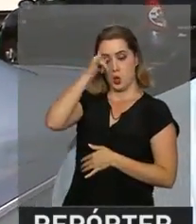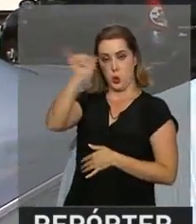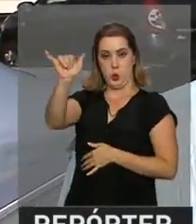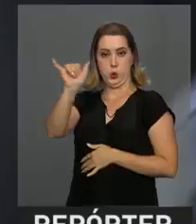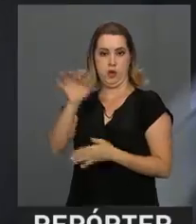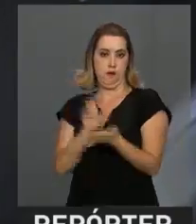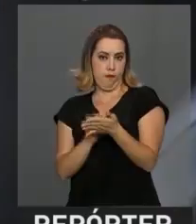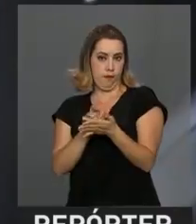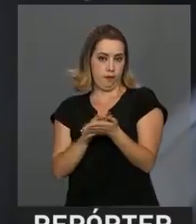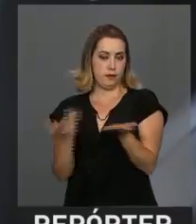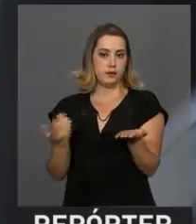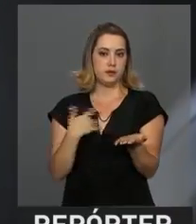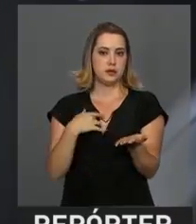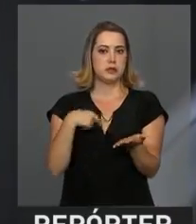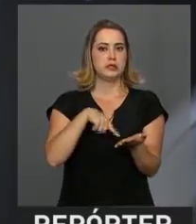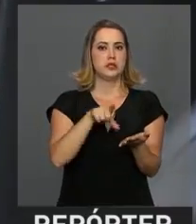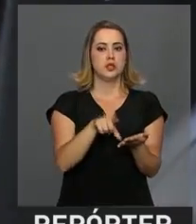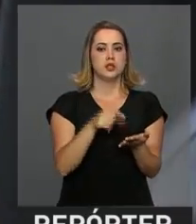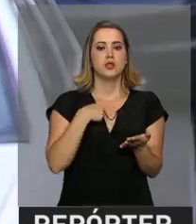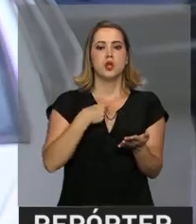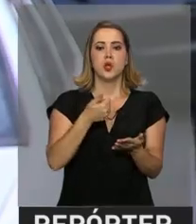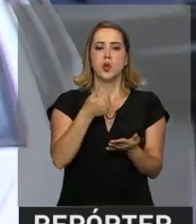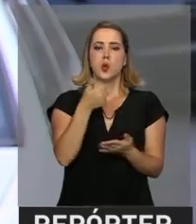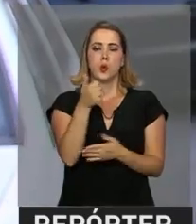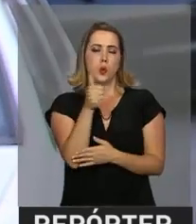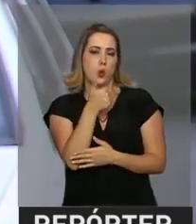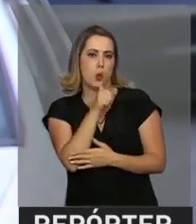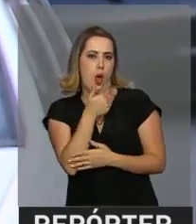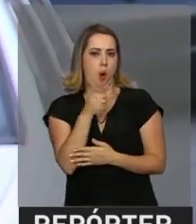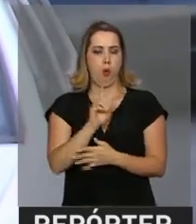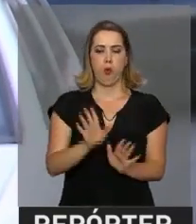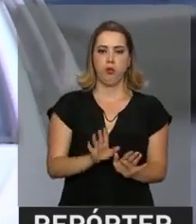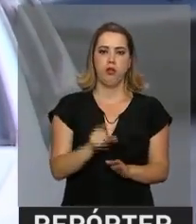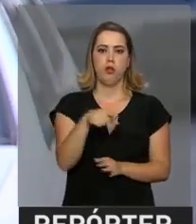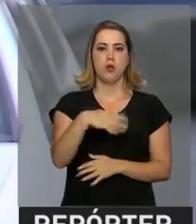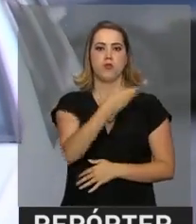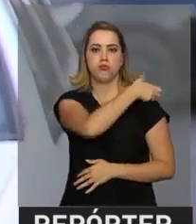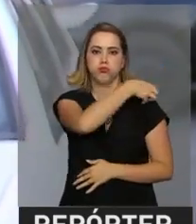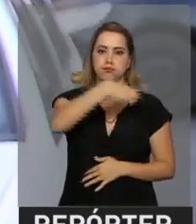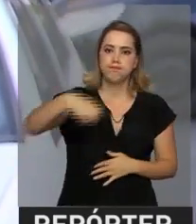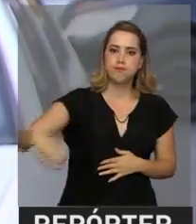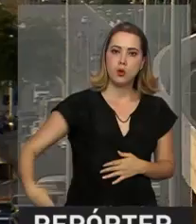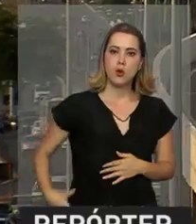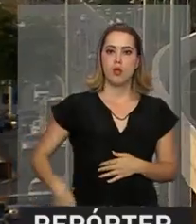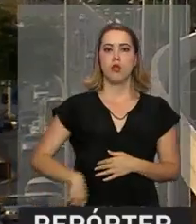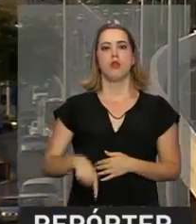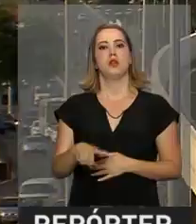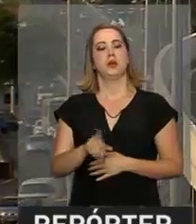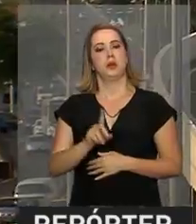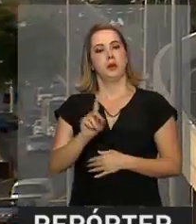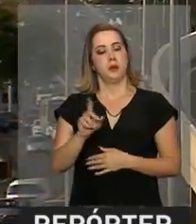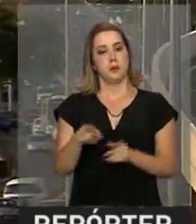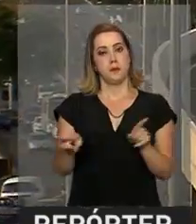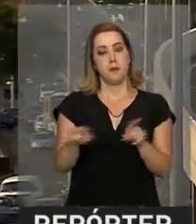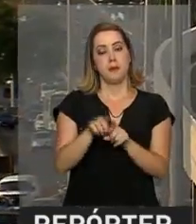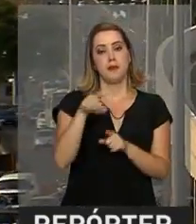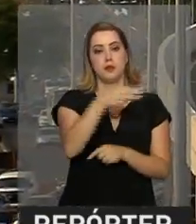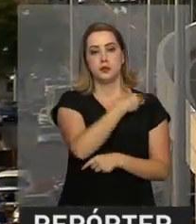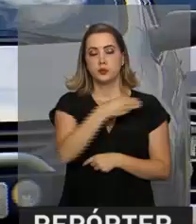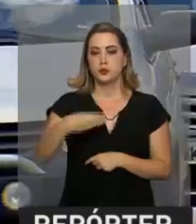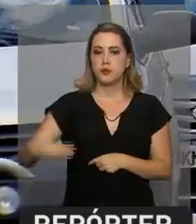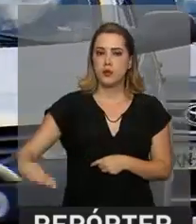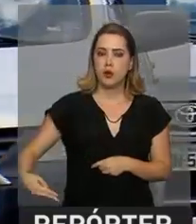celular e o consumo do álcool, né? É cinto de segurança, seta principalmente, né? De acordo com o Ministério dos